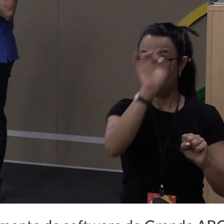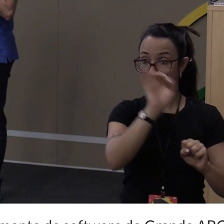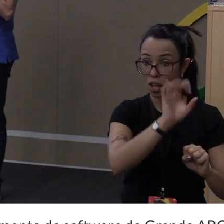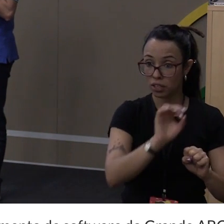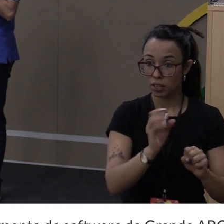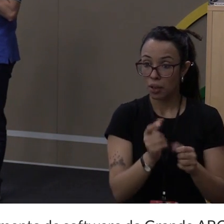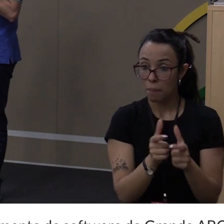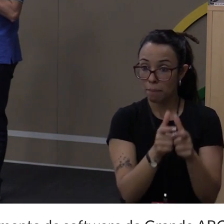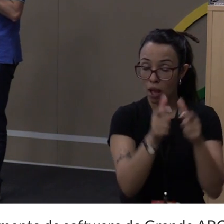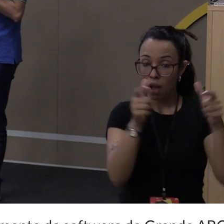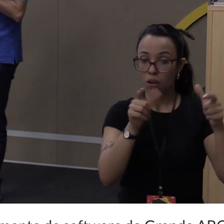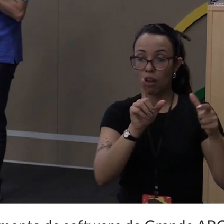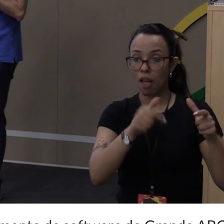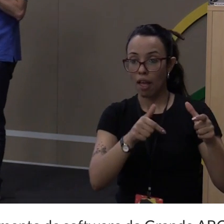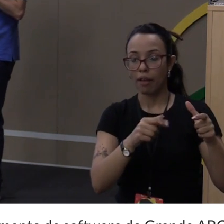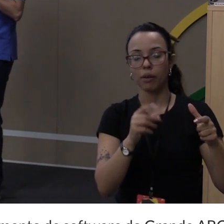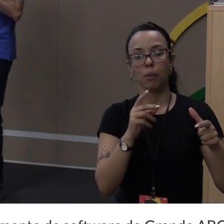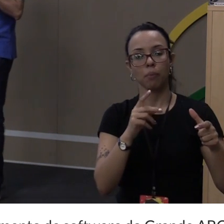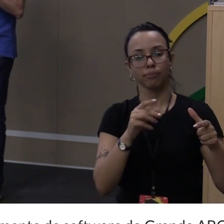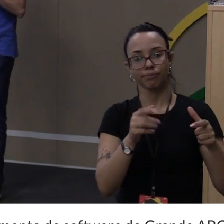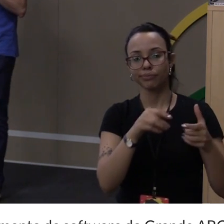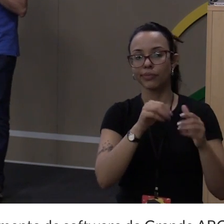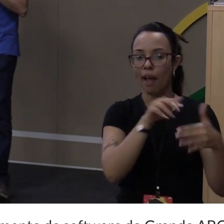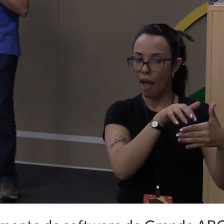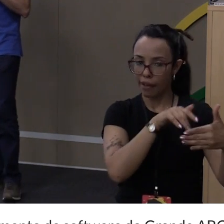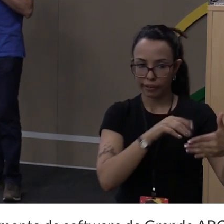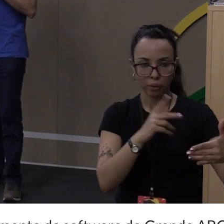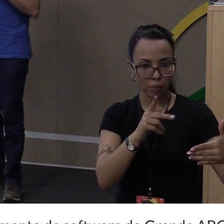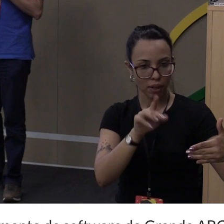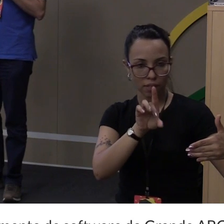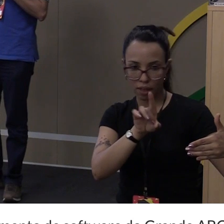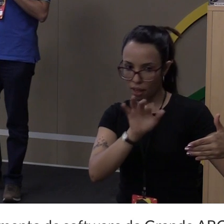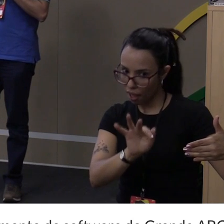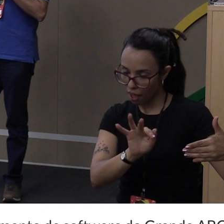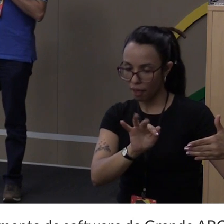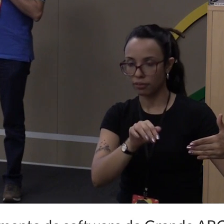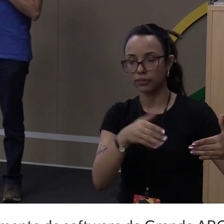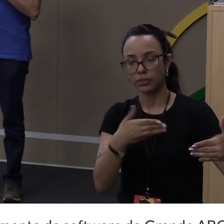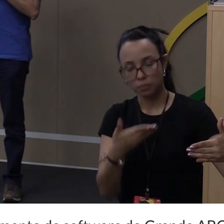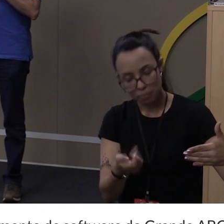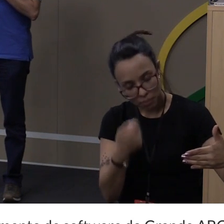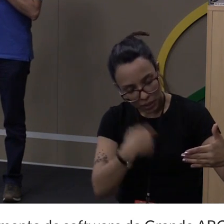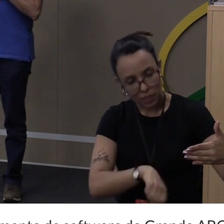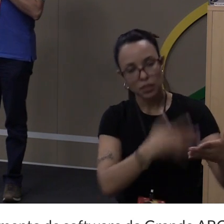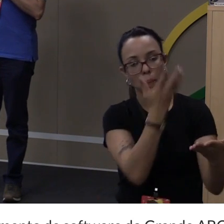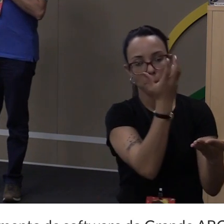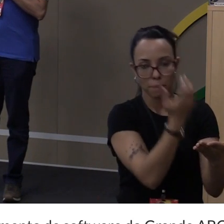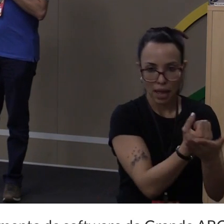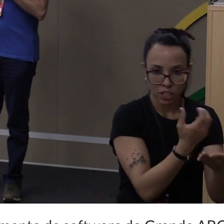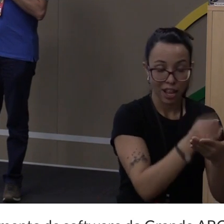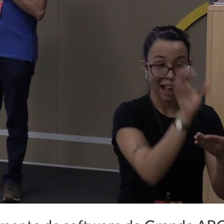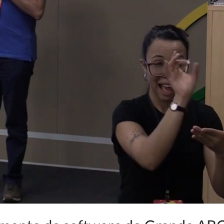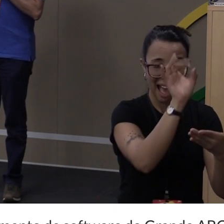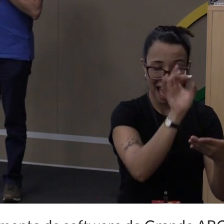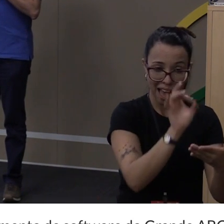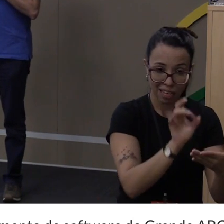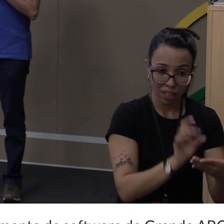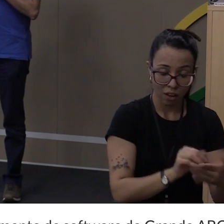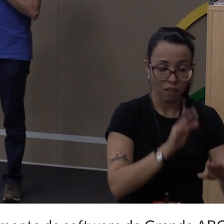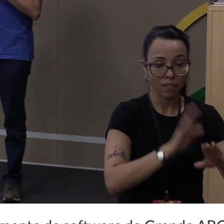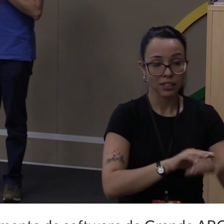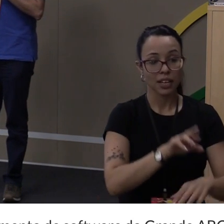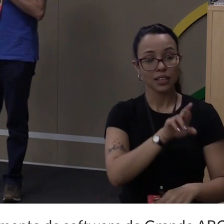casos são arquivos PDF. Então, está tendo que ter um trabalho de pegar os PDFs e fazer um OCR